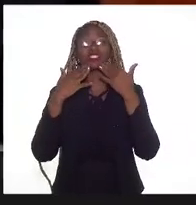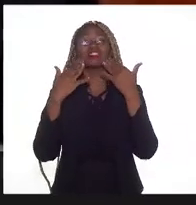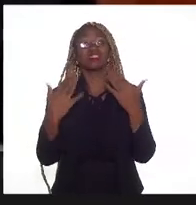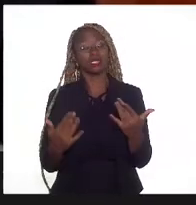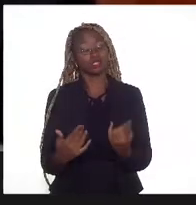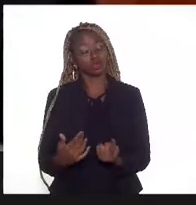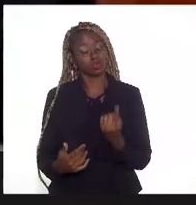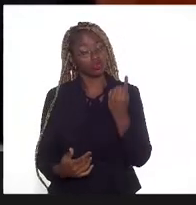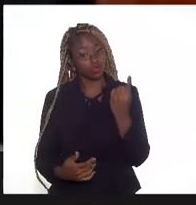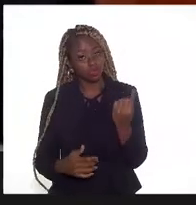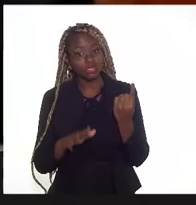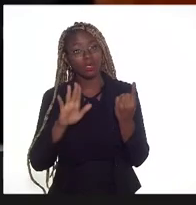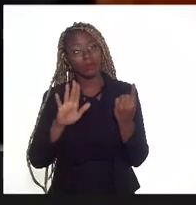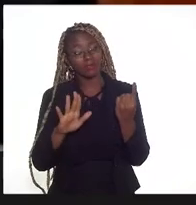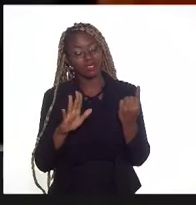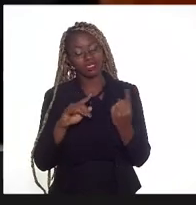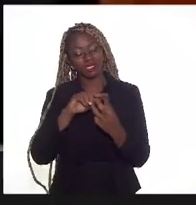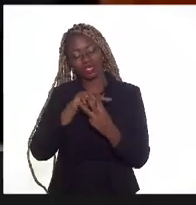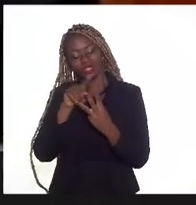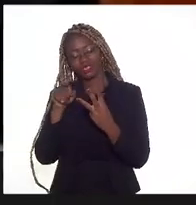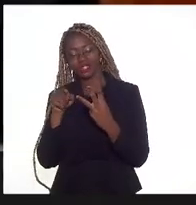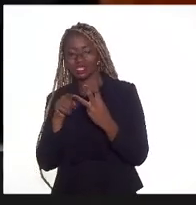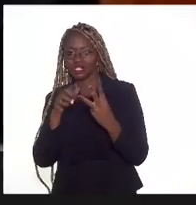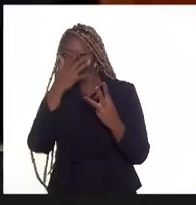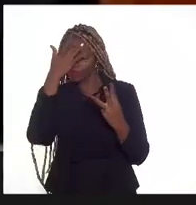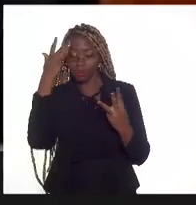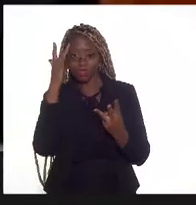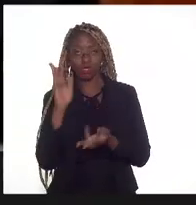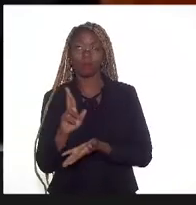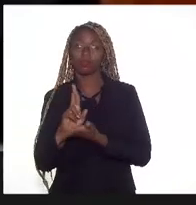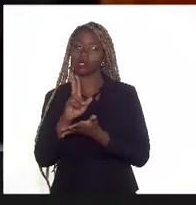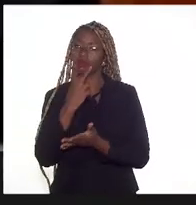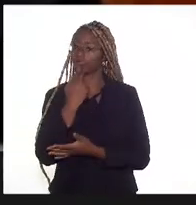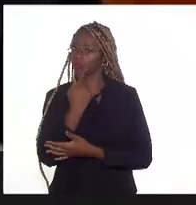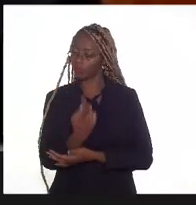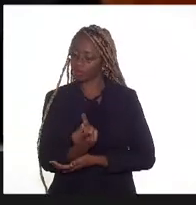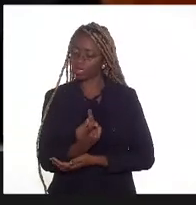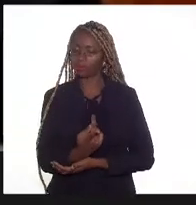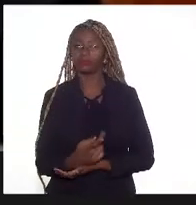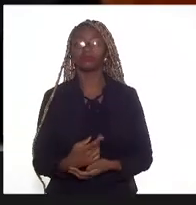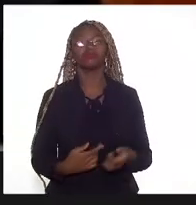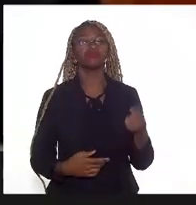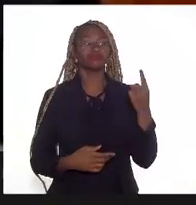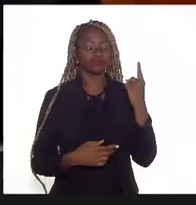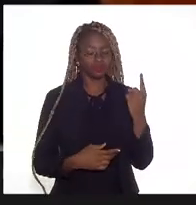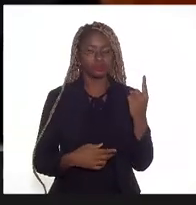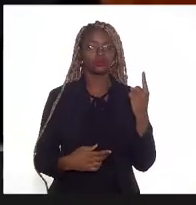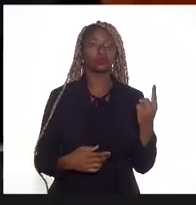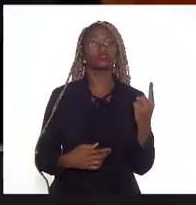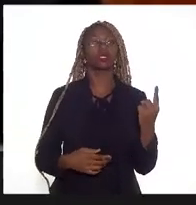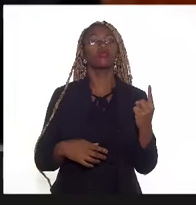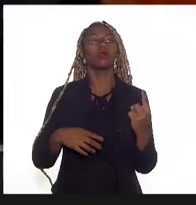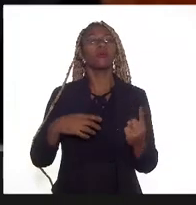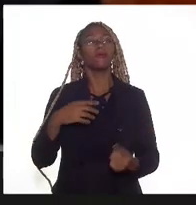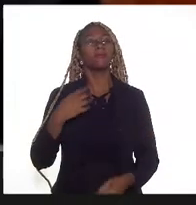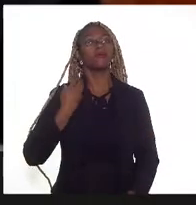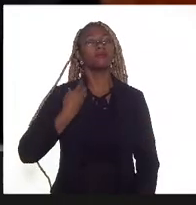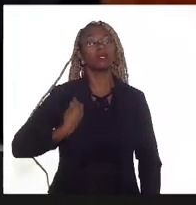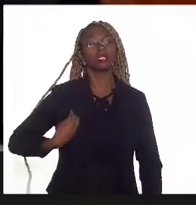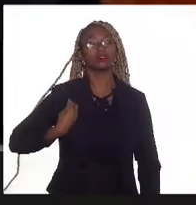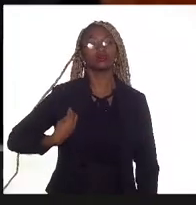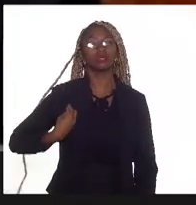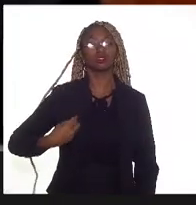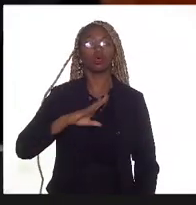Primeiro vai falar o superintendente Tiago Campos, superintendente de participações governamentais, em seguida,